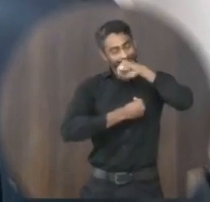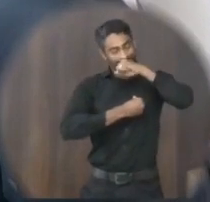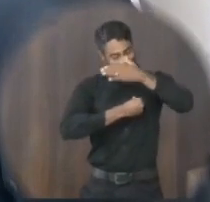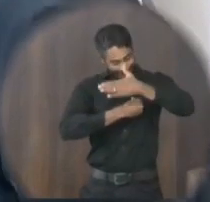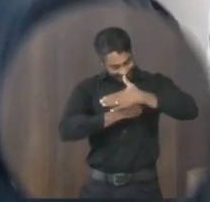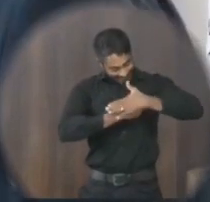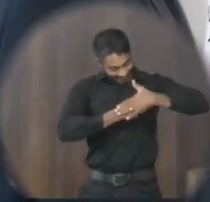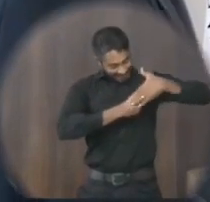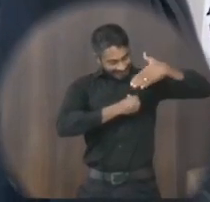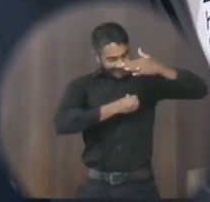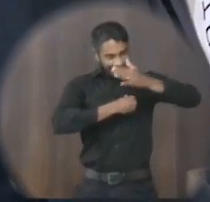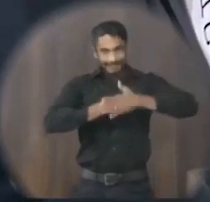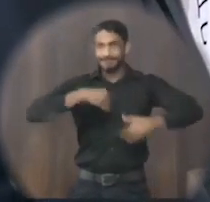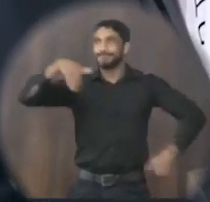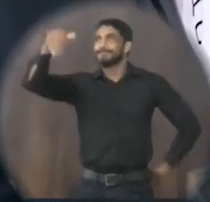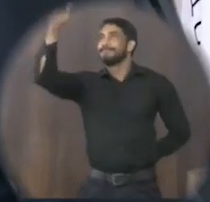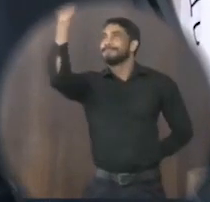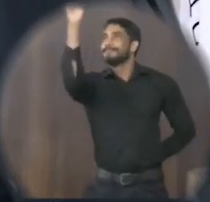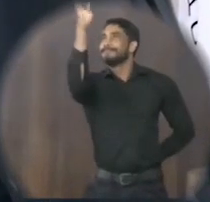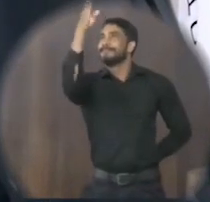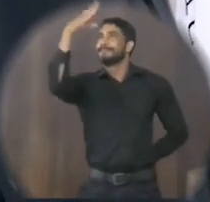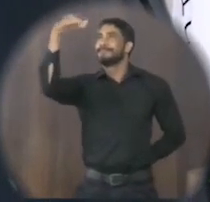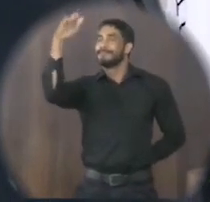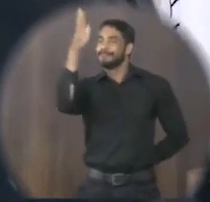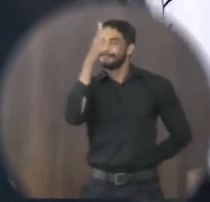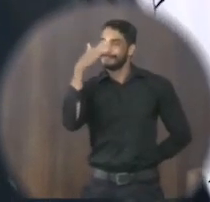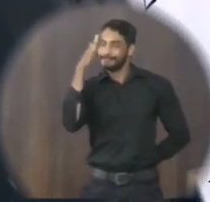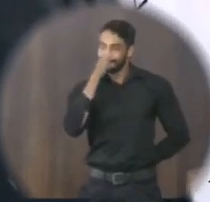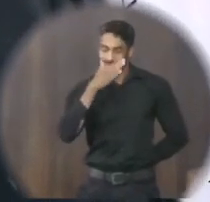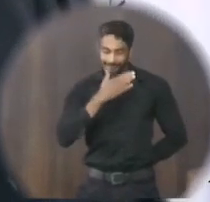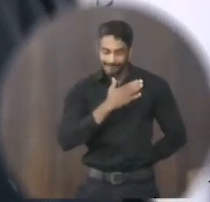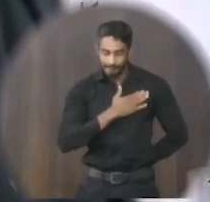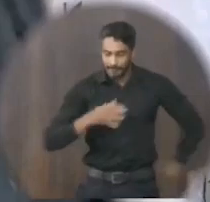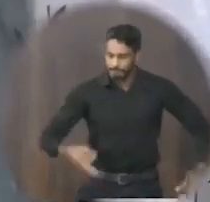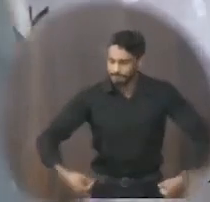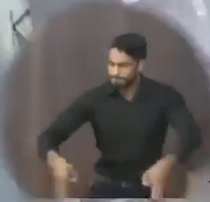o sol É a grandeza Pátria amada Brazil